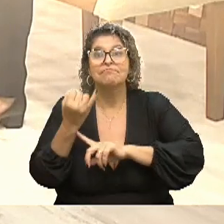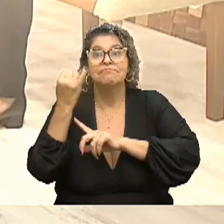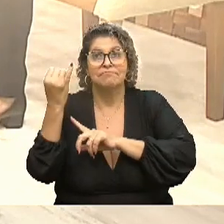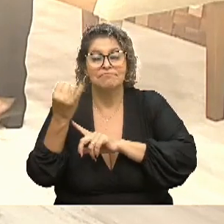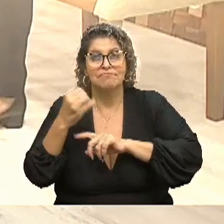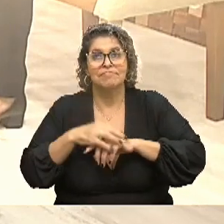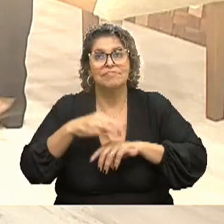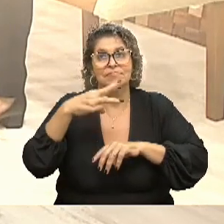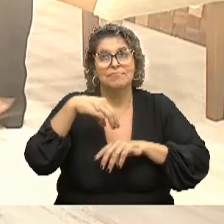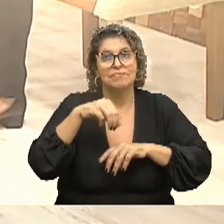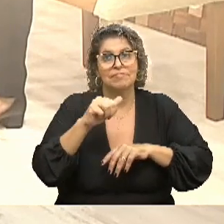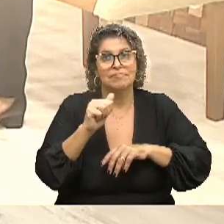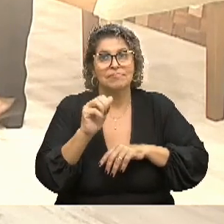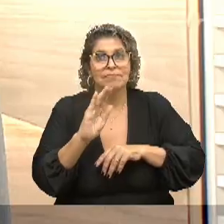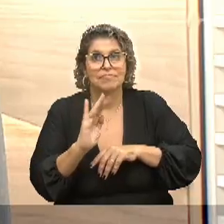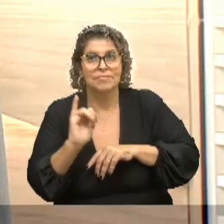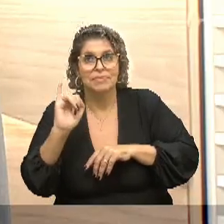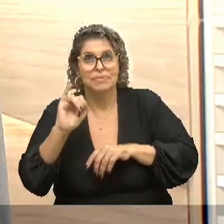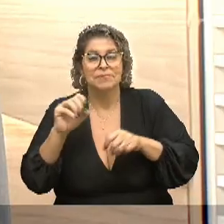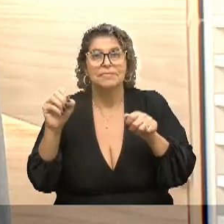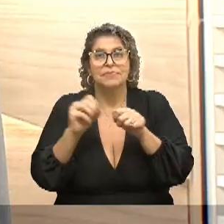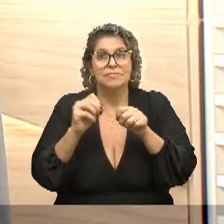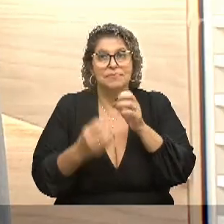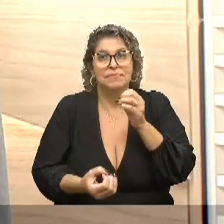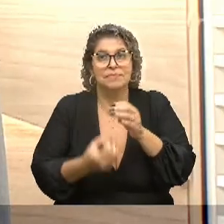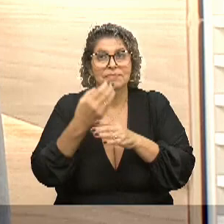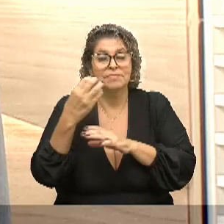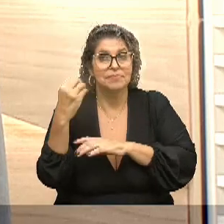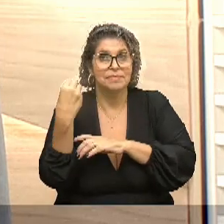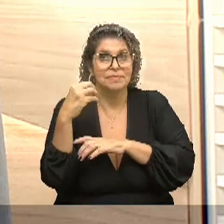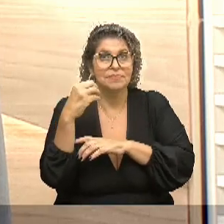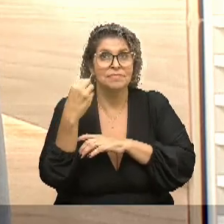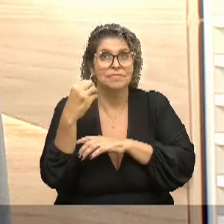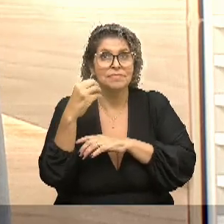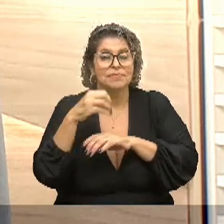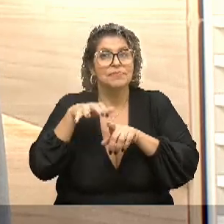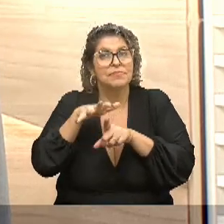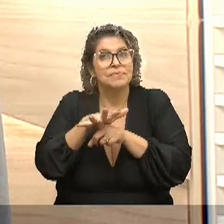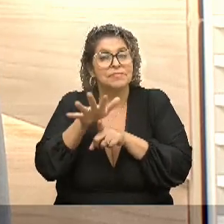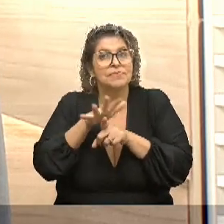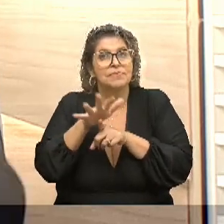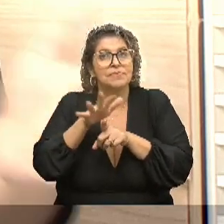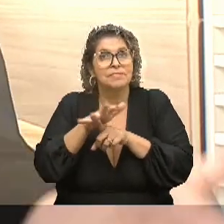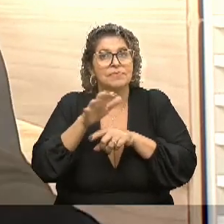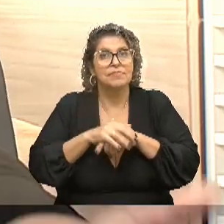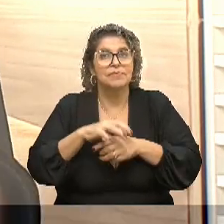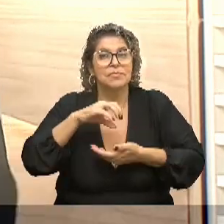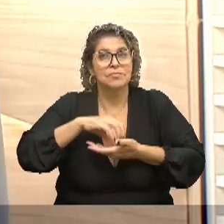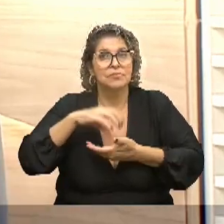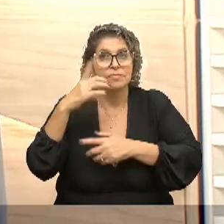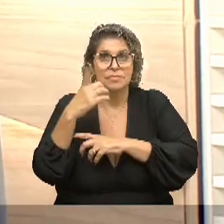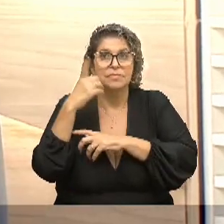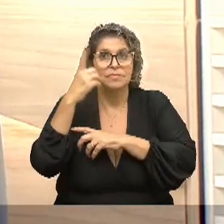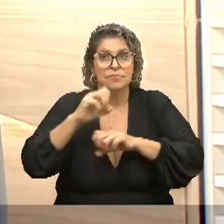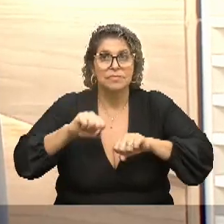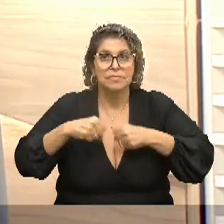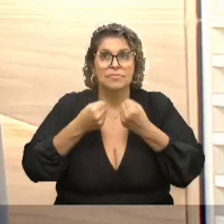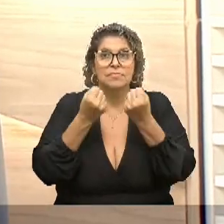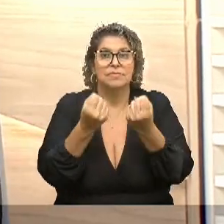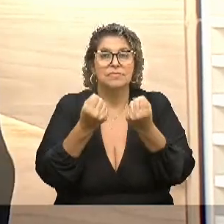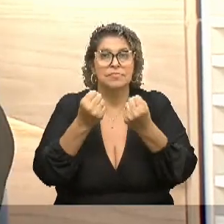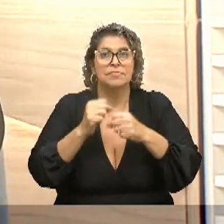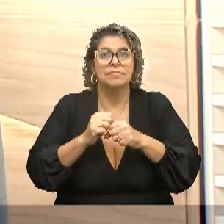como a Moab, foi fundada aqui em Porto Alegre, foi uma demanda da Frente Parlamentar em defesa do